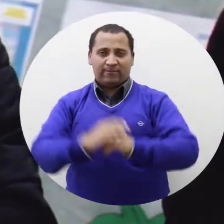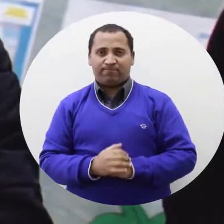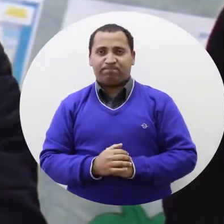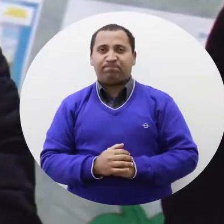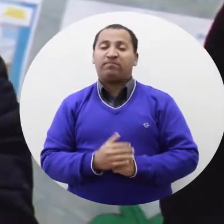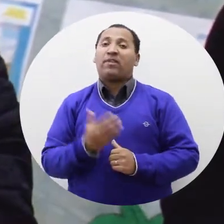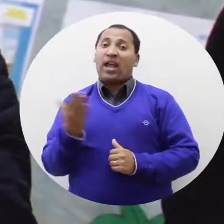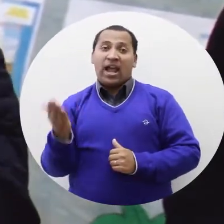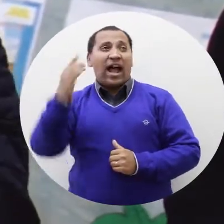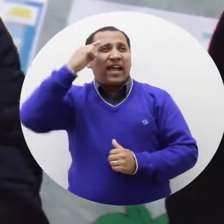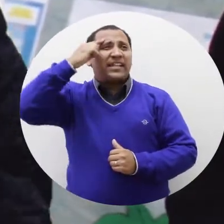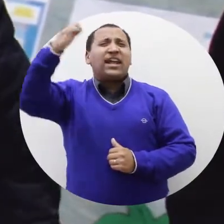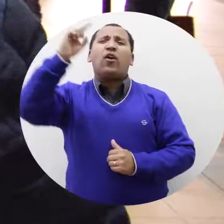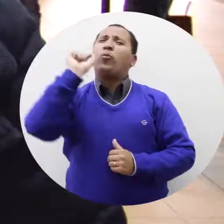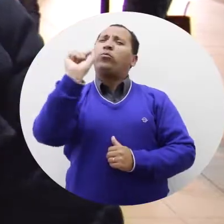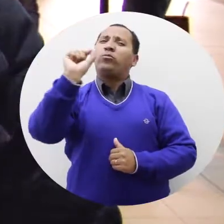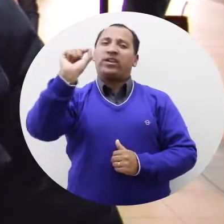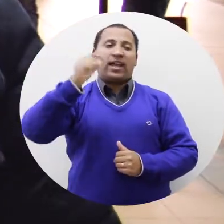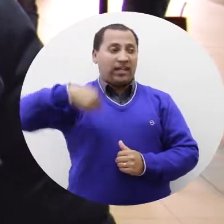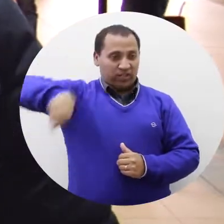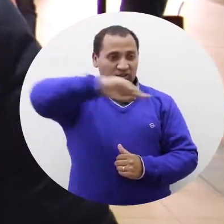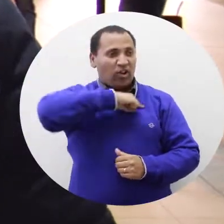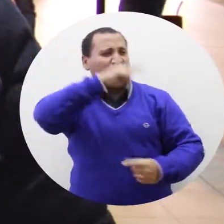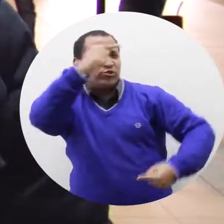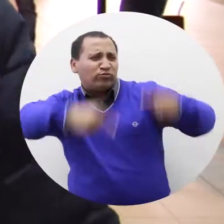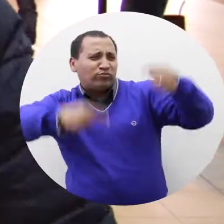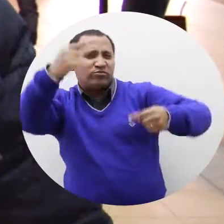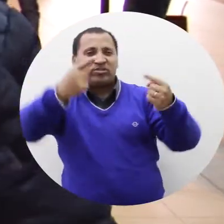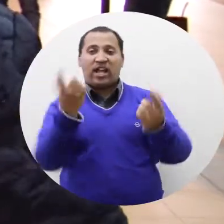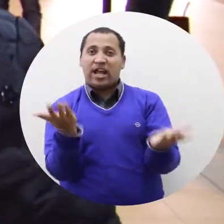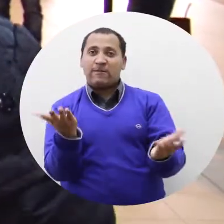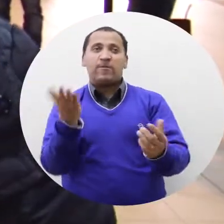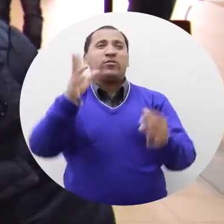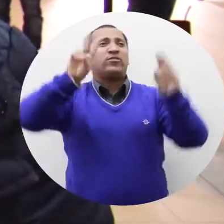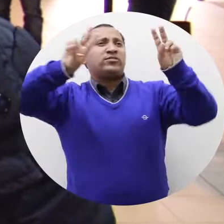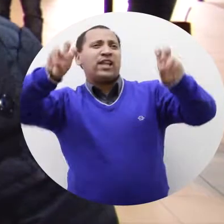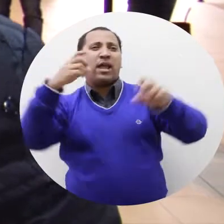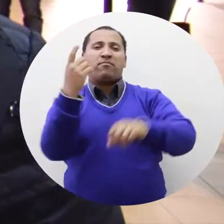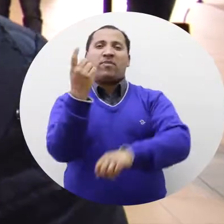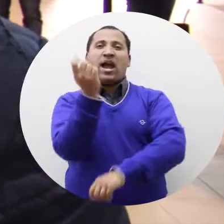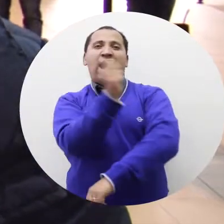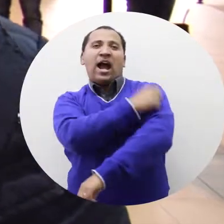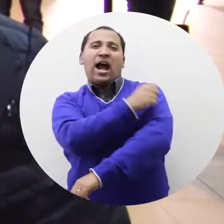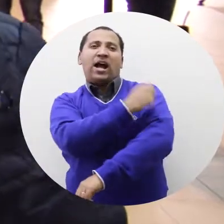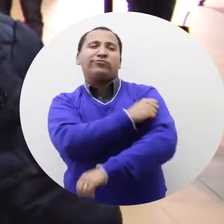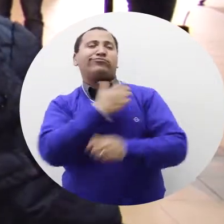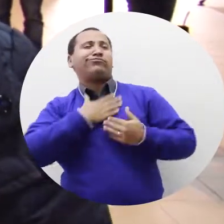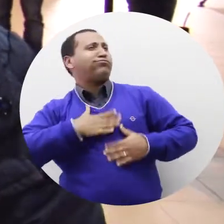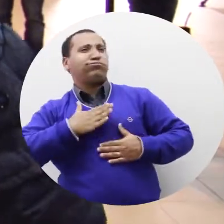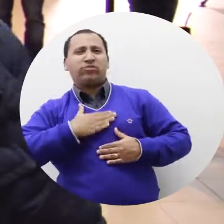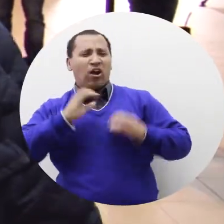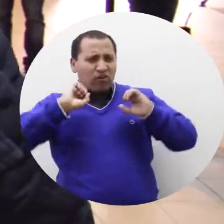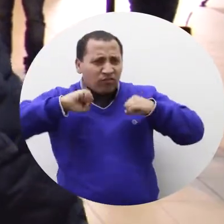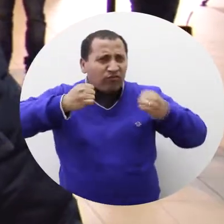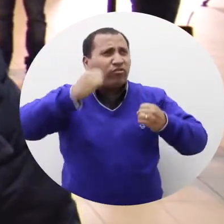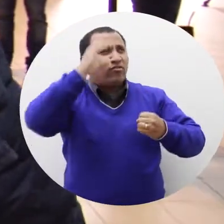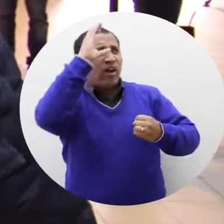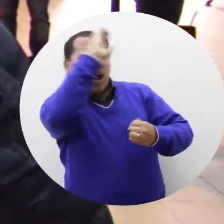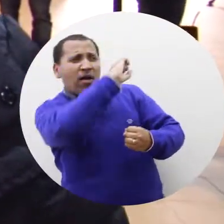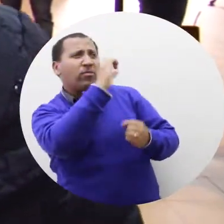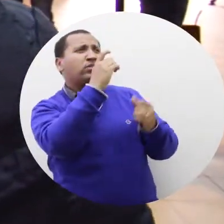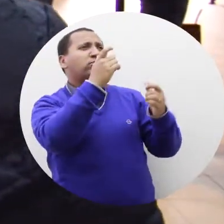realidades desse cenário. E aí a ideia é essa, então é discutir, fazer com que esses alunos saiam da sua zona de